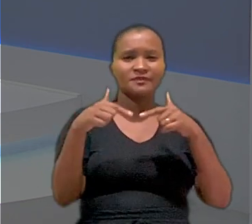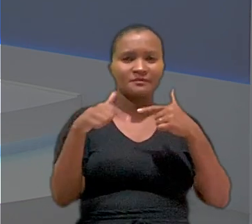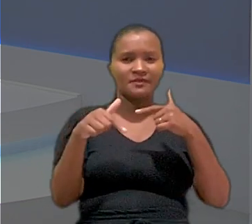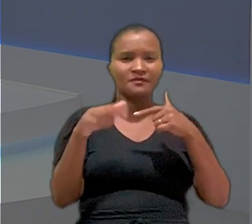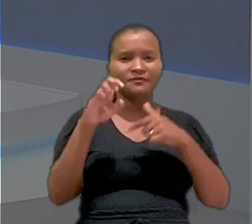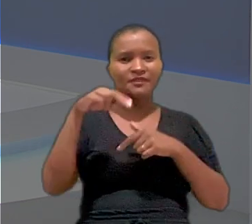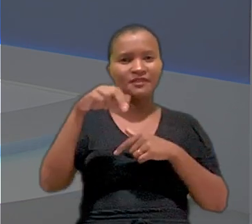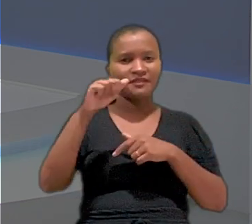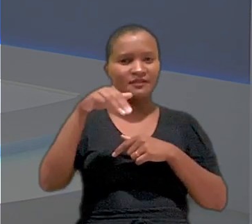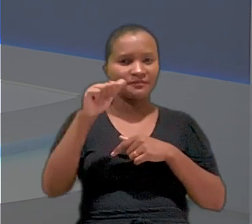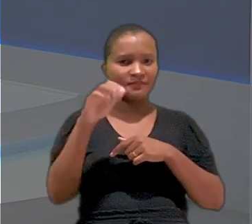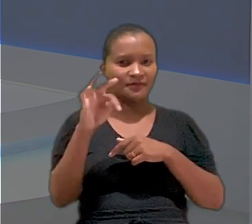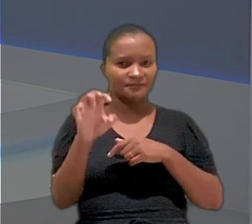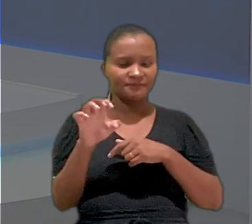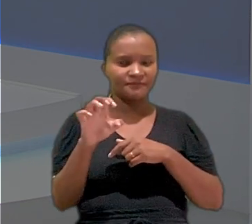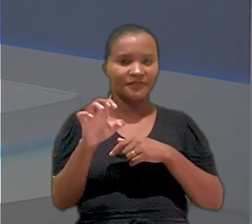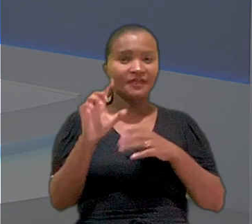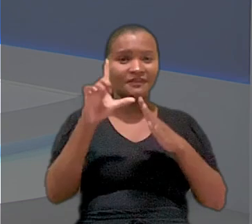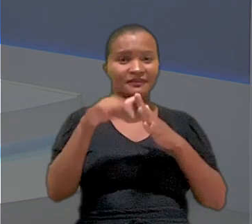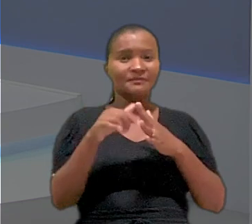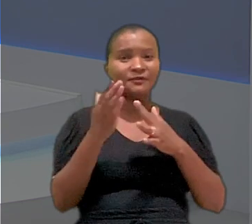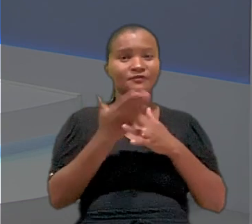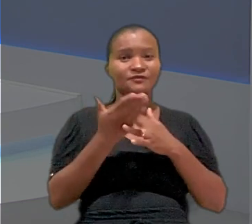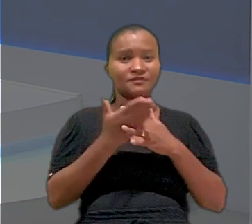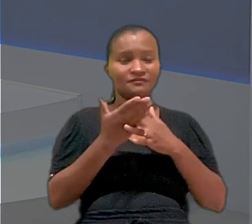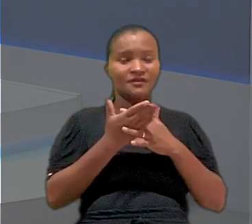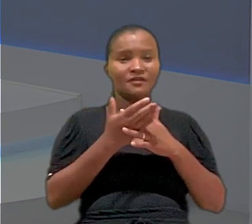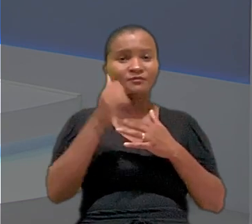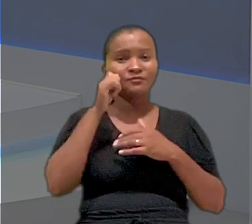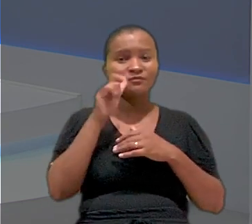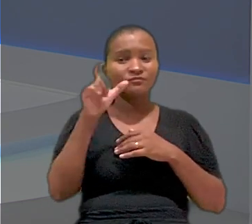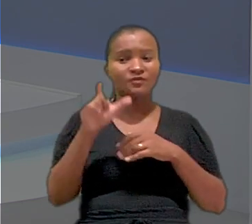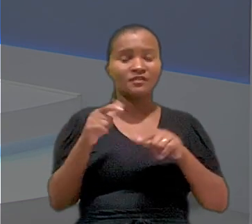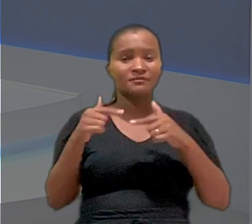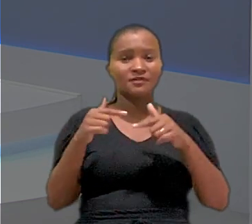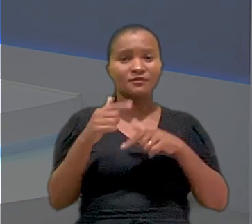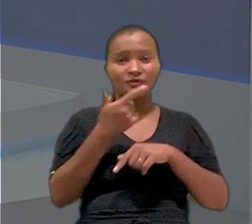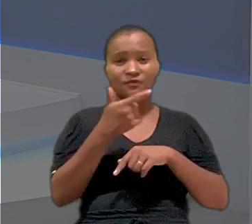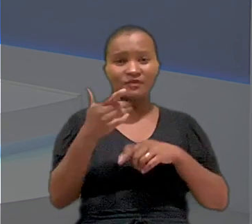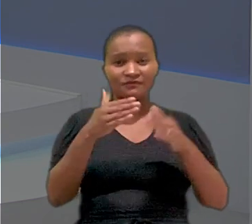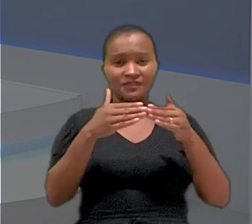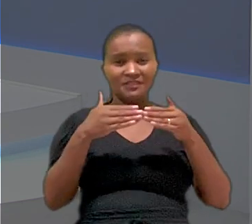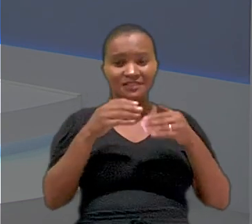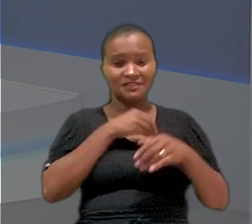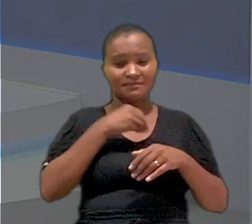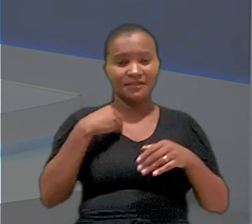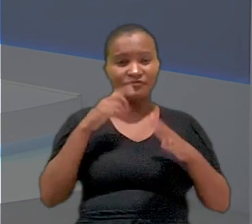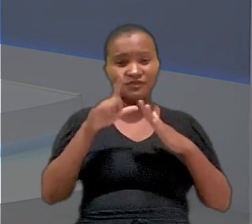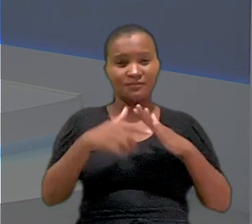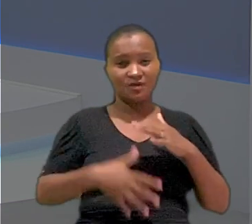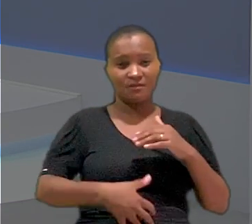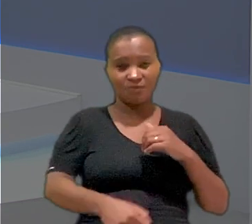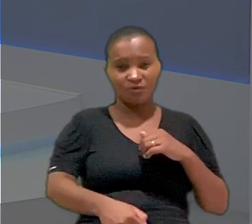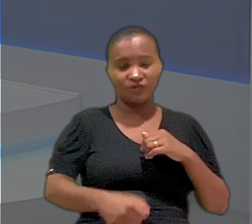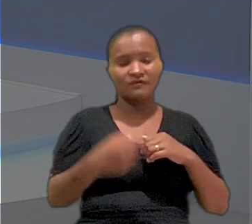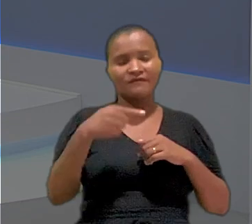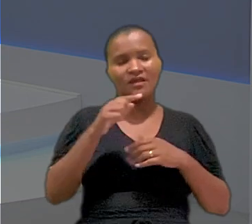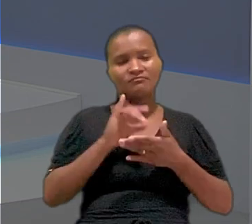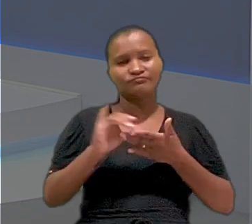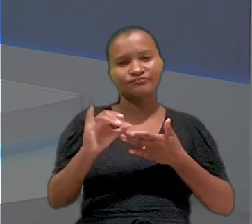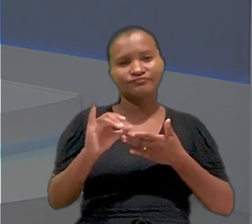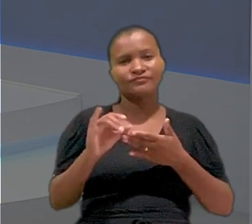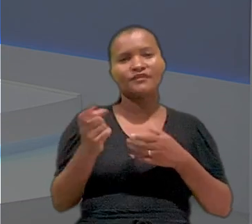de Magistrados do Trabalho, a Enamate. E depois do intervalo, trabalhadora que não tirou licença médica após ter sofrido